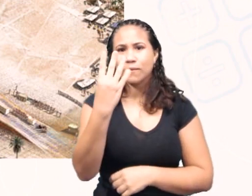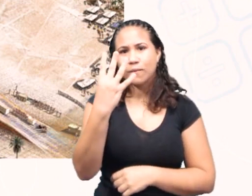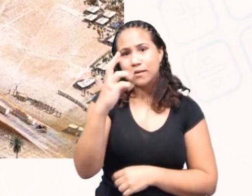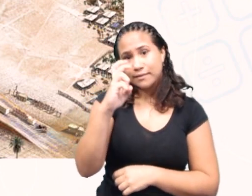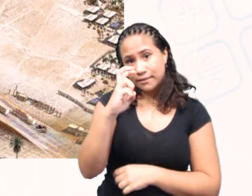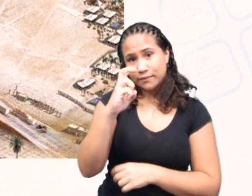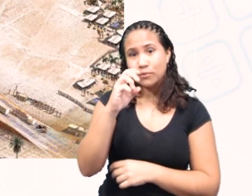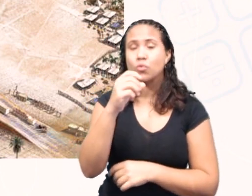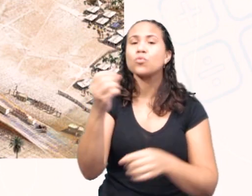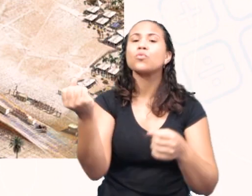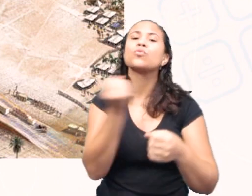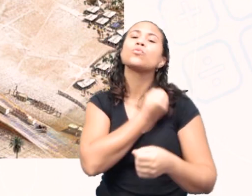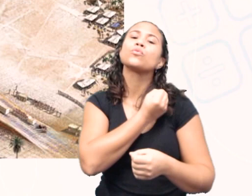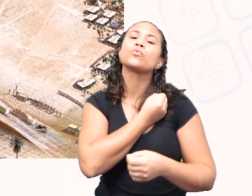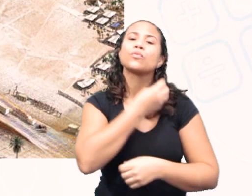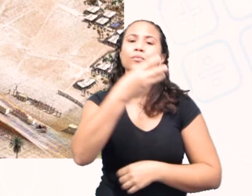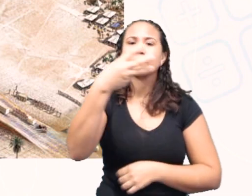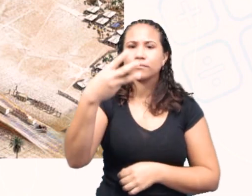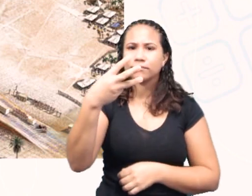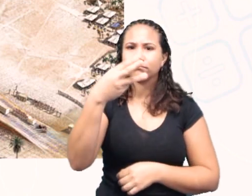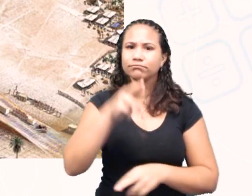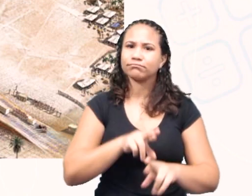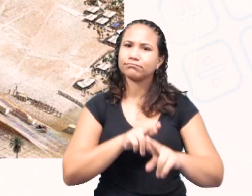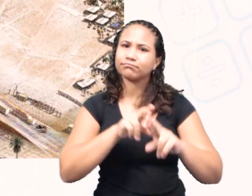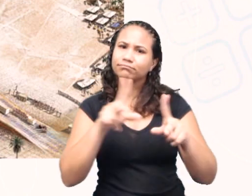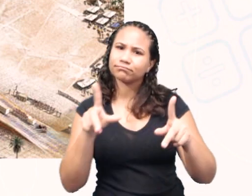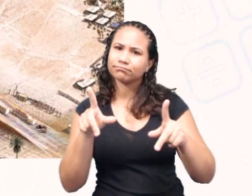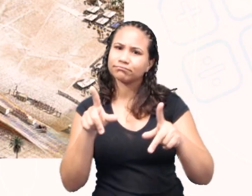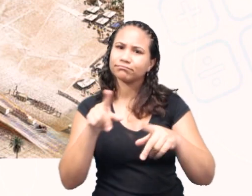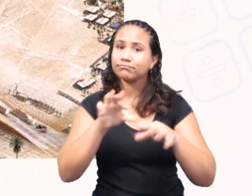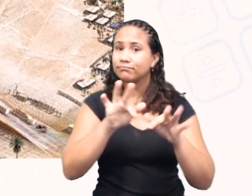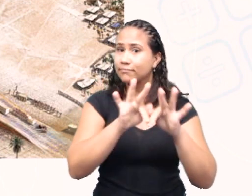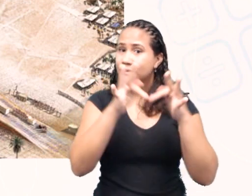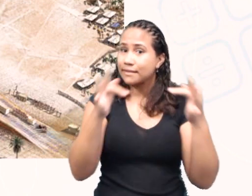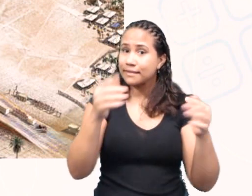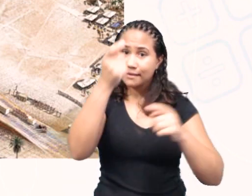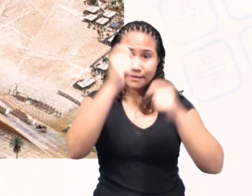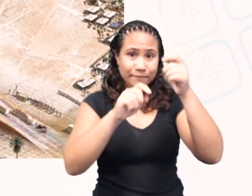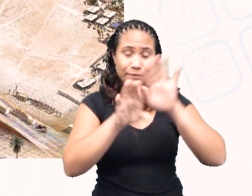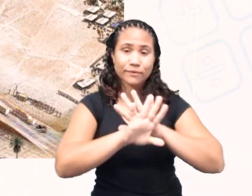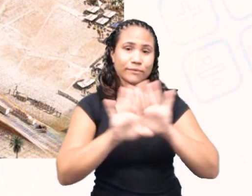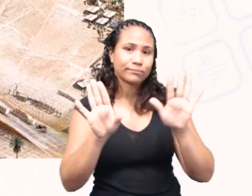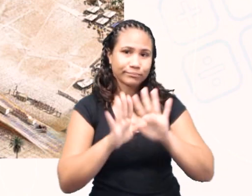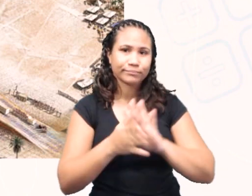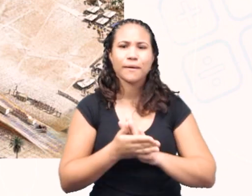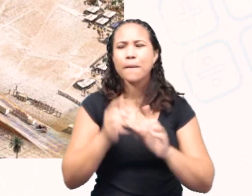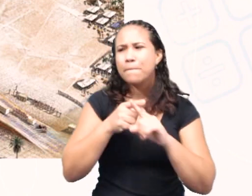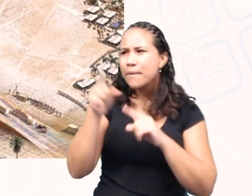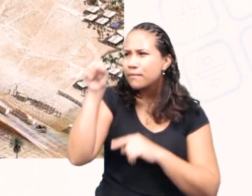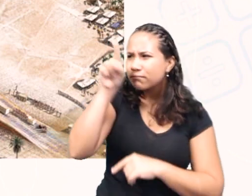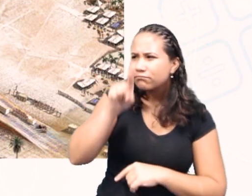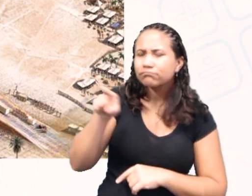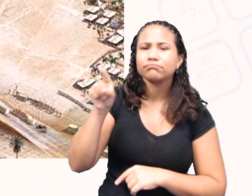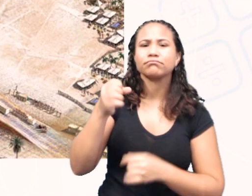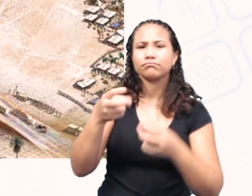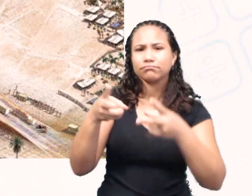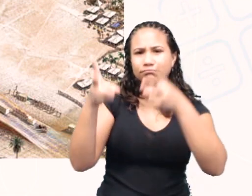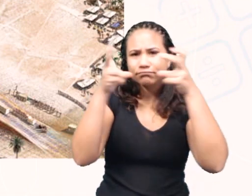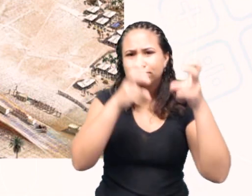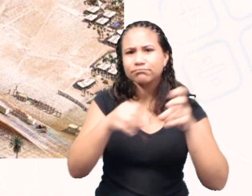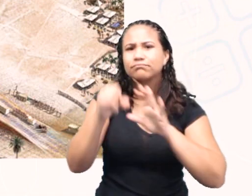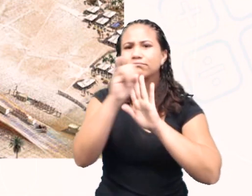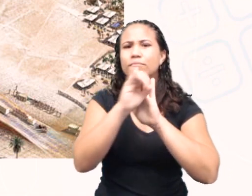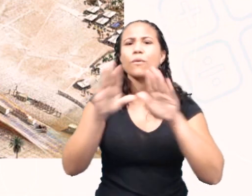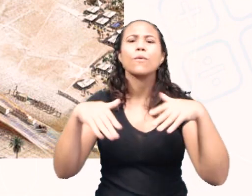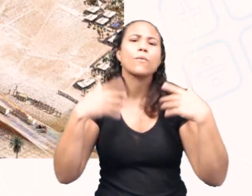5. O número 3 não está relacionado a máquinas simples. Mas, observando aqui. Vocês conseguem identificar